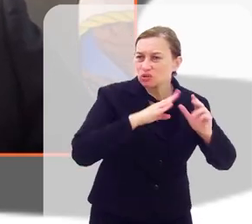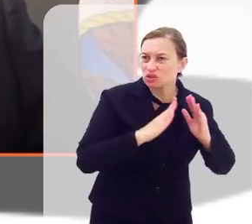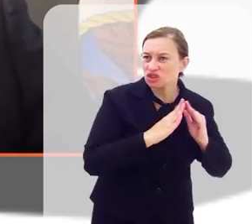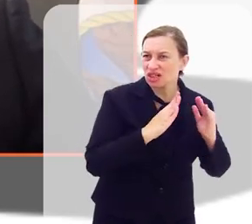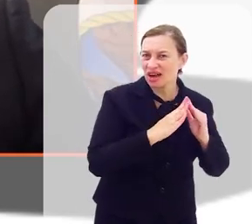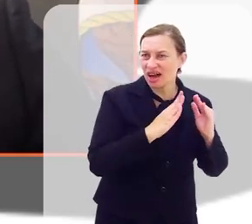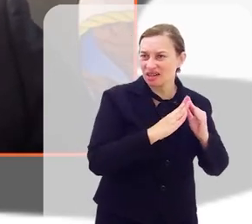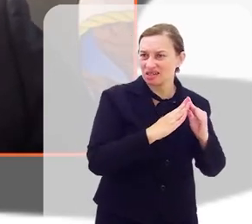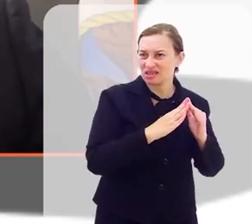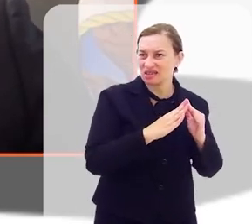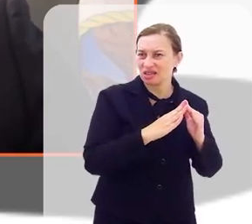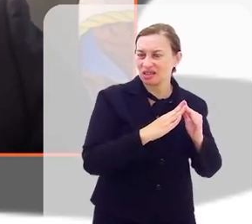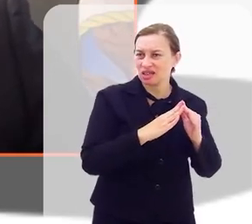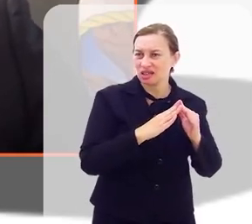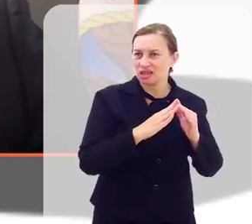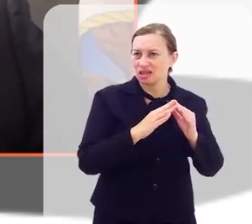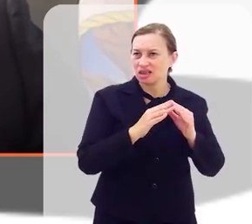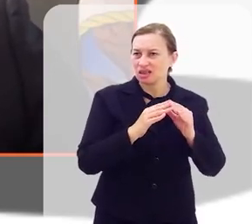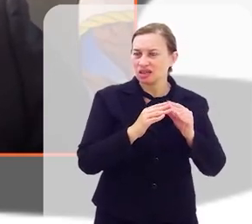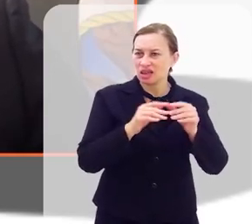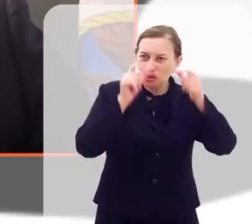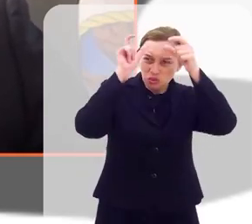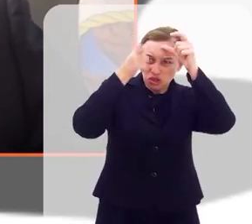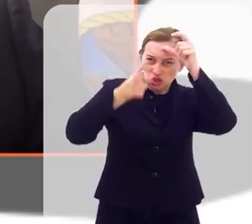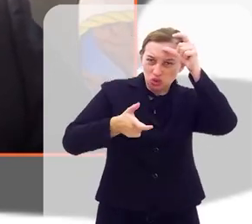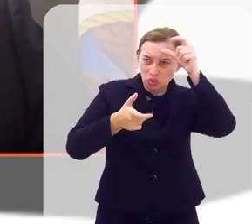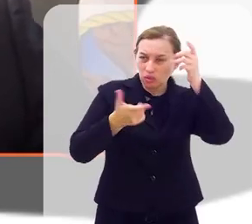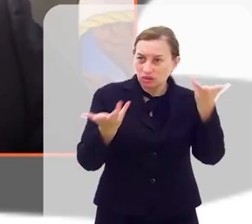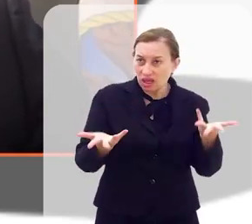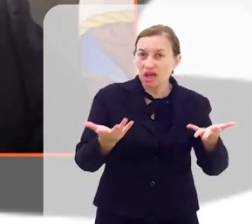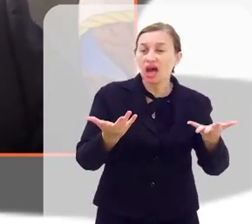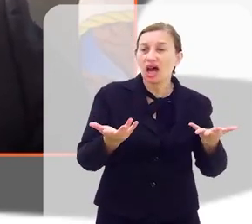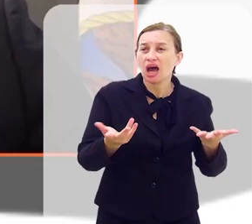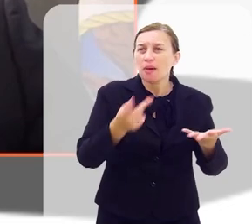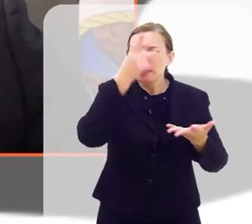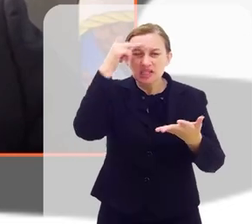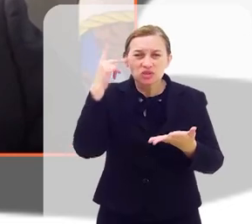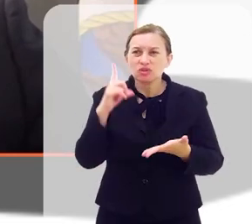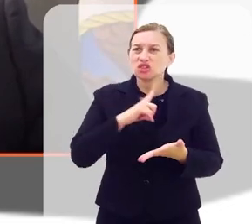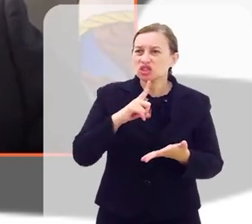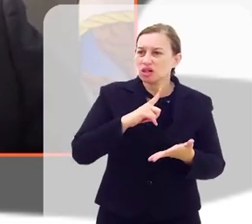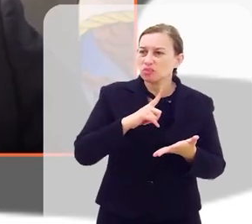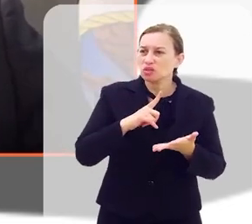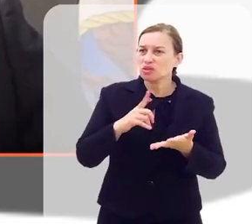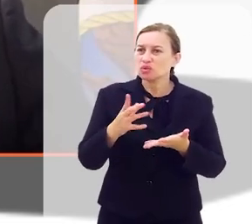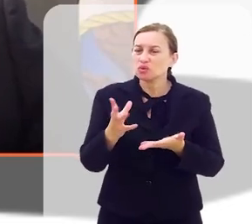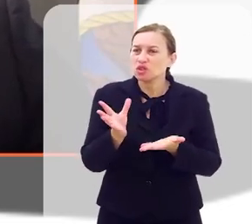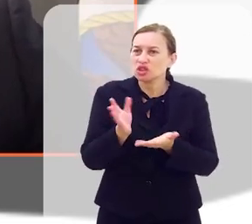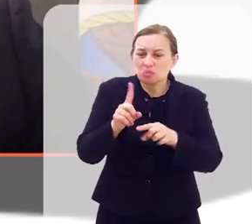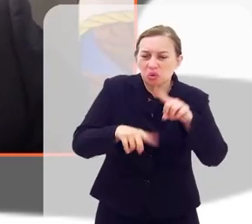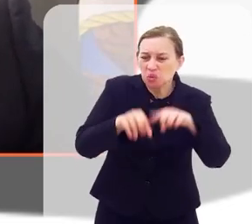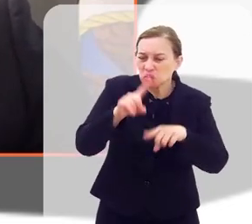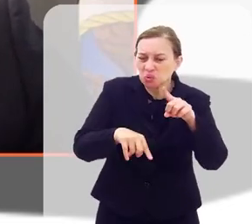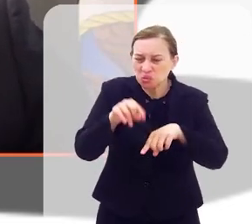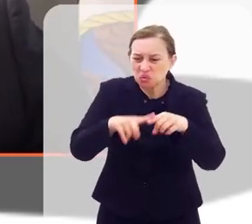isso na pandemia se agravou, então hoje nós temos pessoas que acumulam